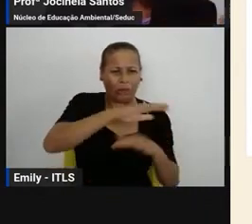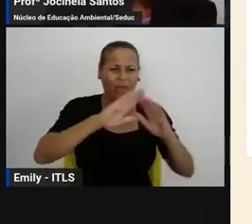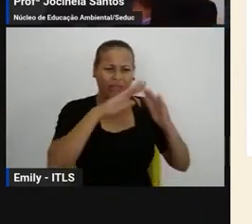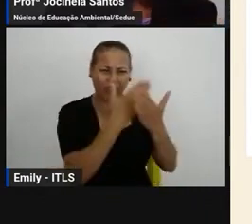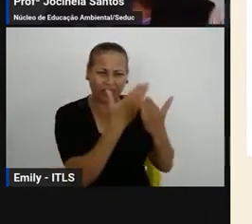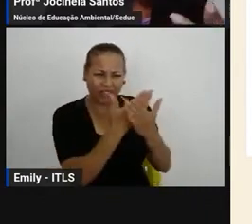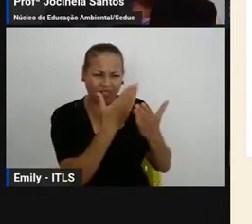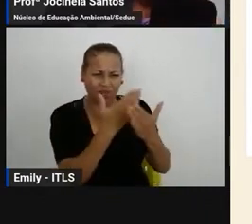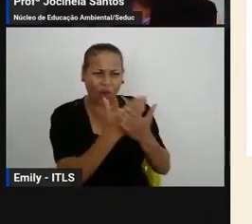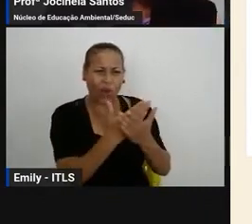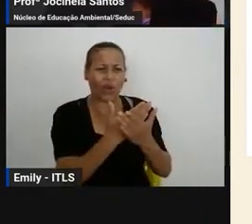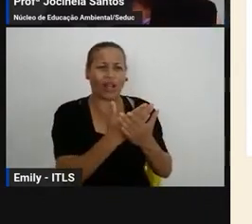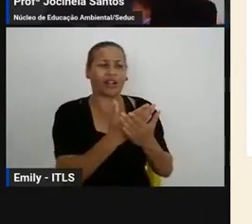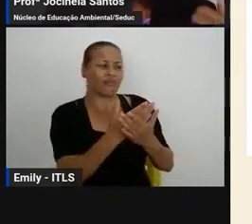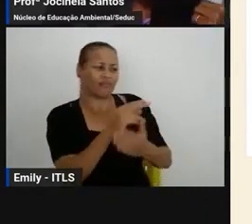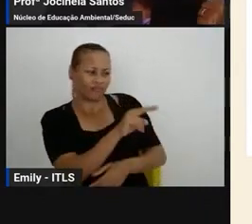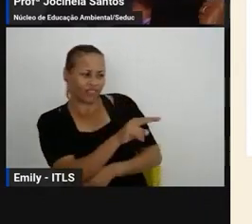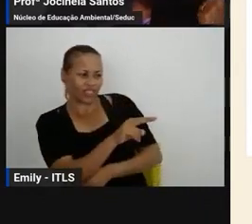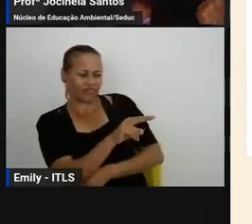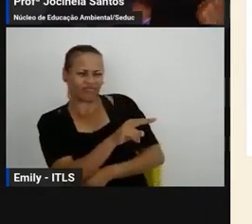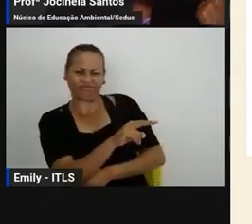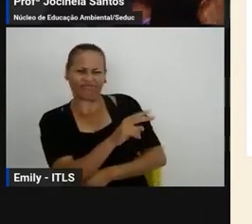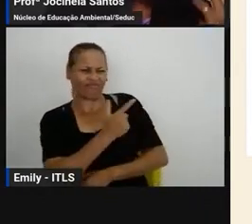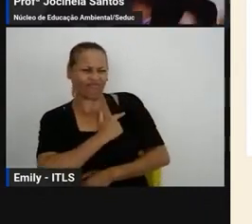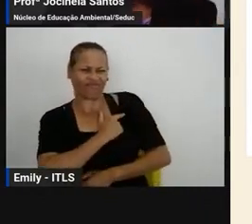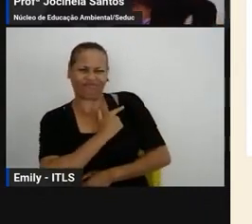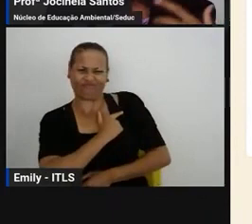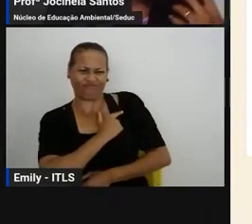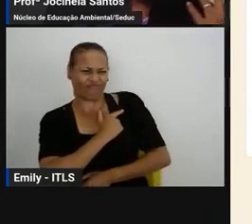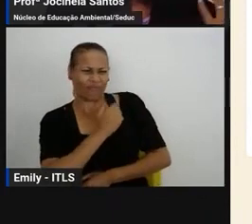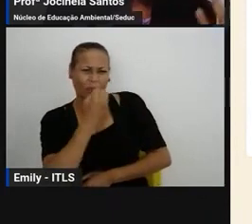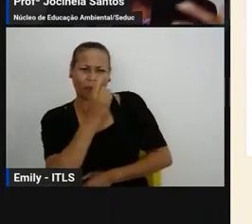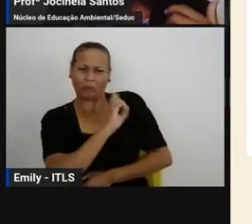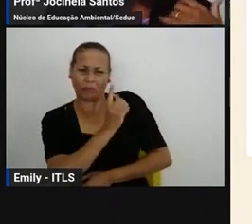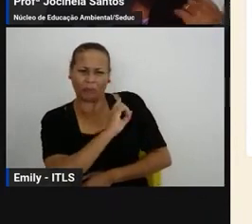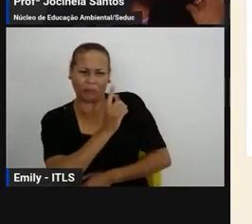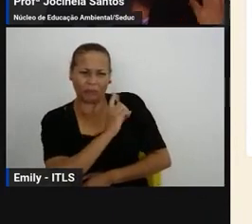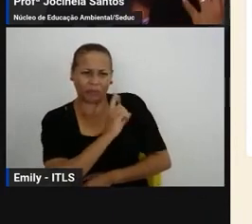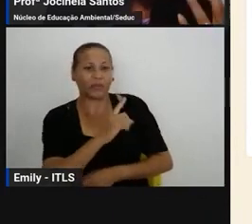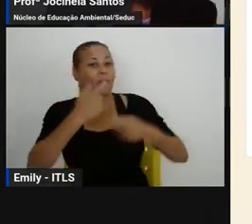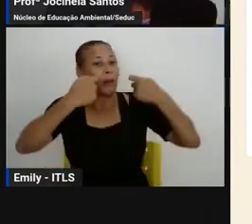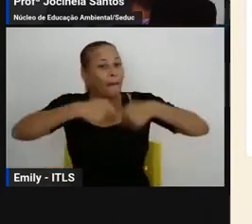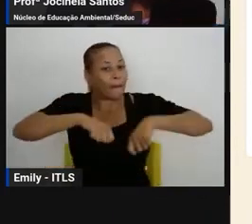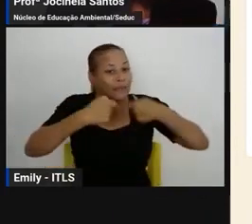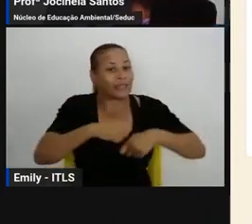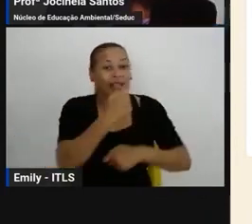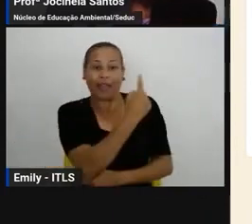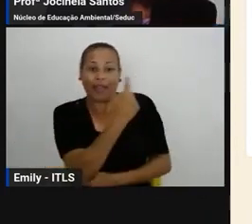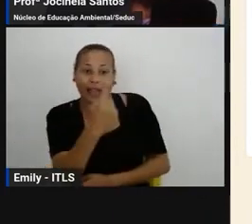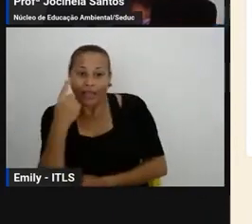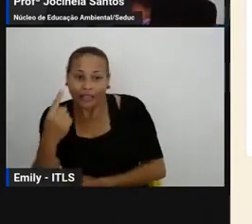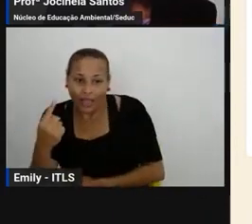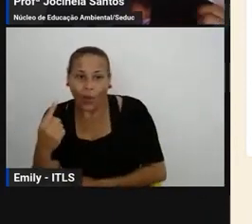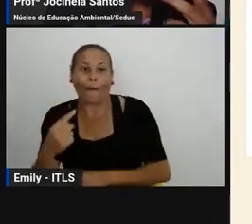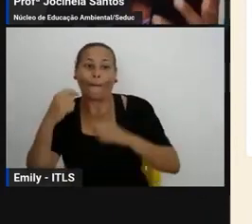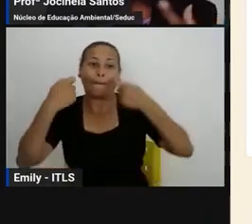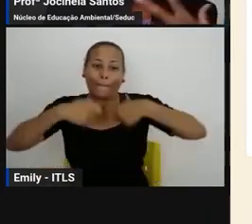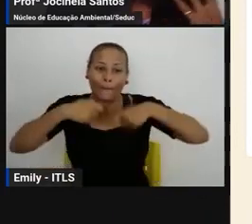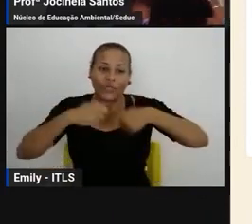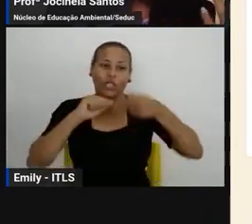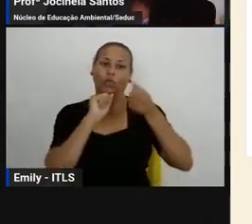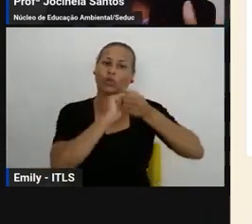envolver a comunidade escolar ensino vocês a fazerem desenvolverem ações na área ambiental